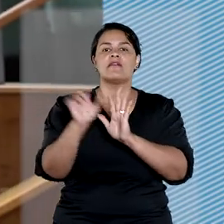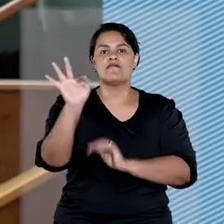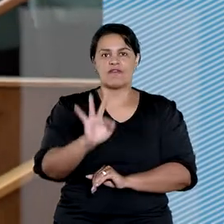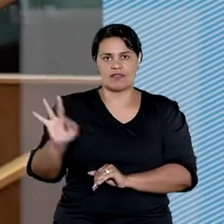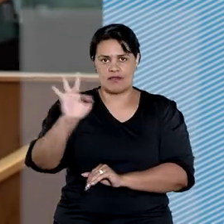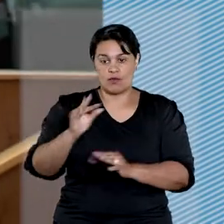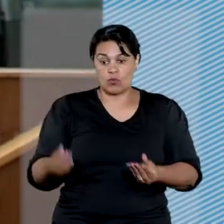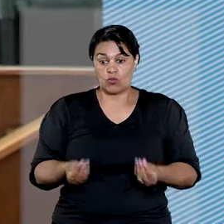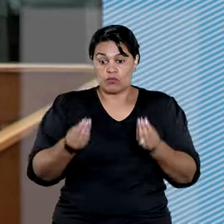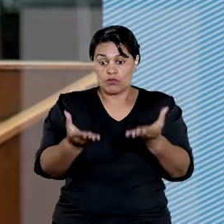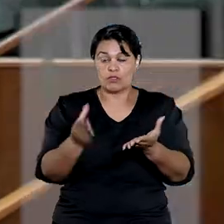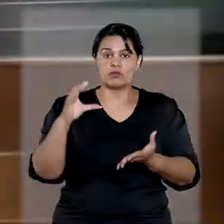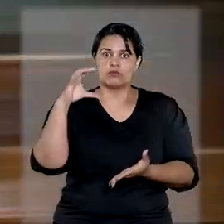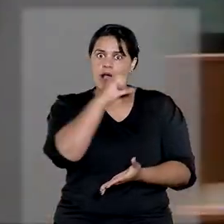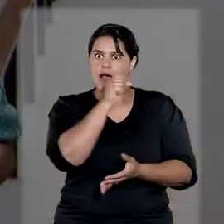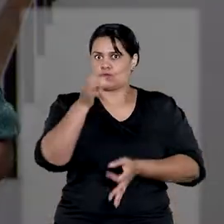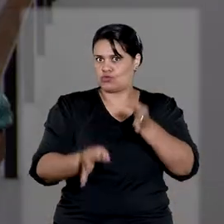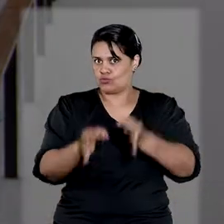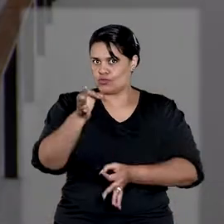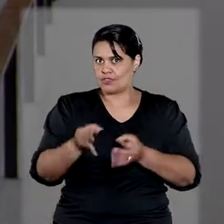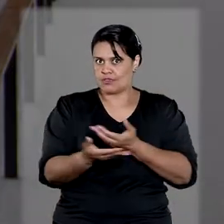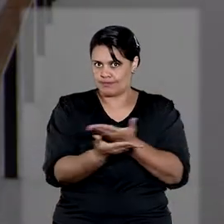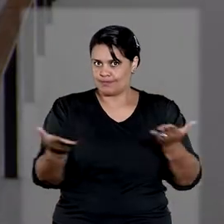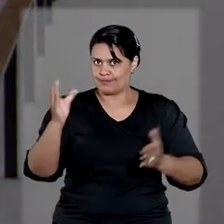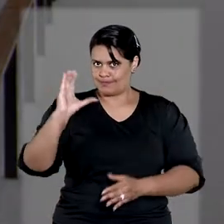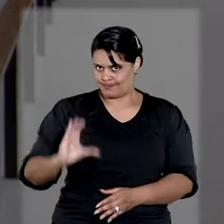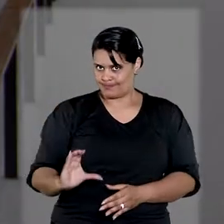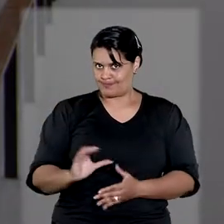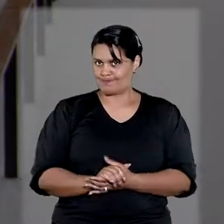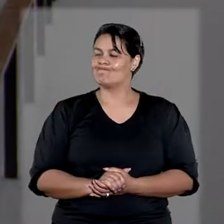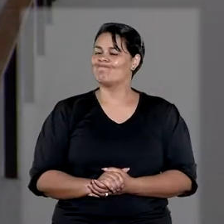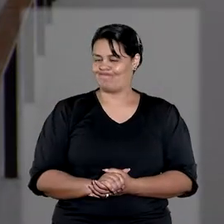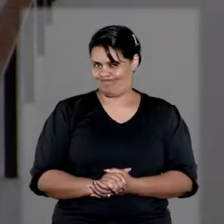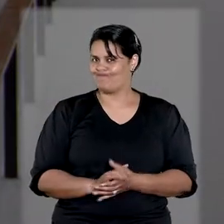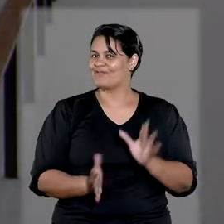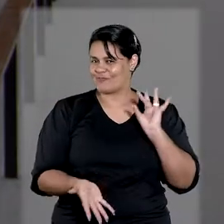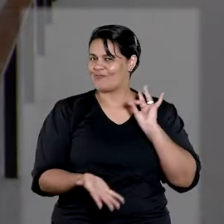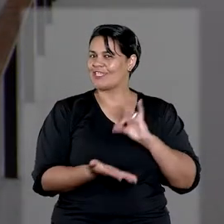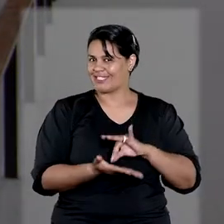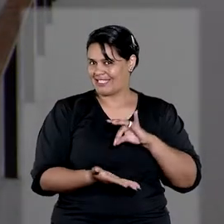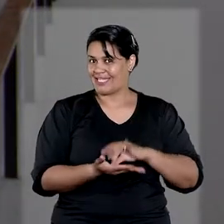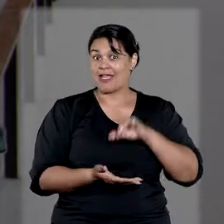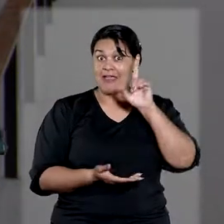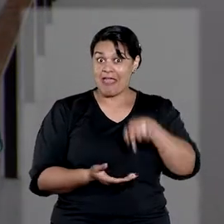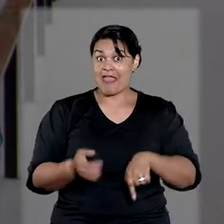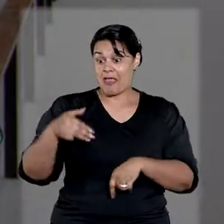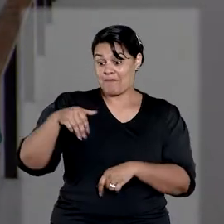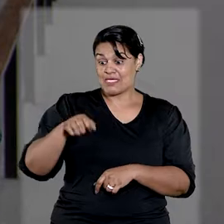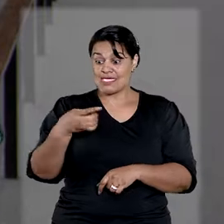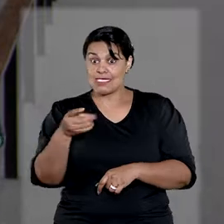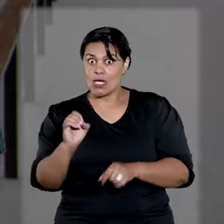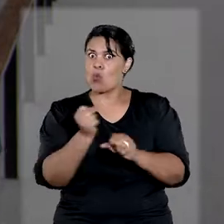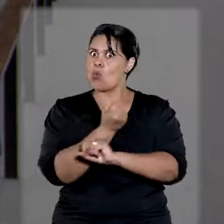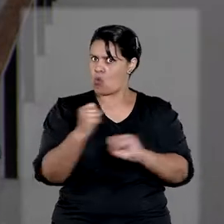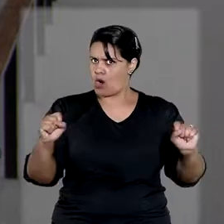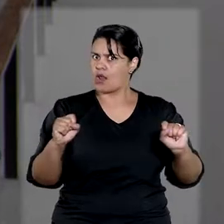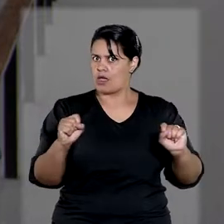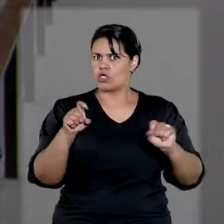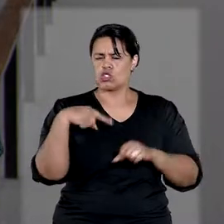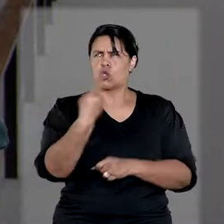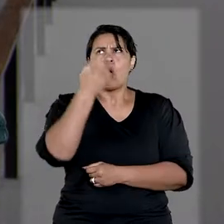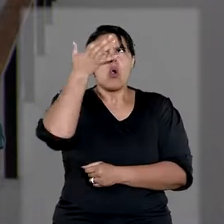justiça ágil e cidadã. Exatamente, Rafael. E essa missão é algo grandioso. Para